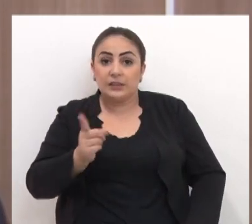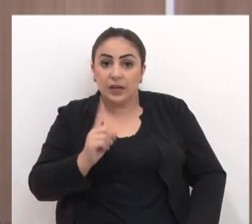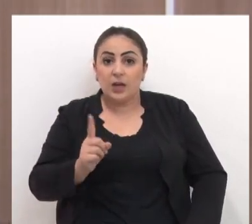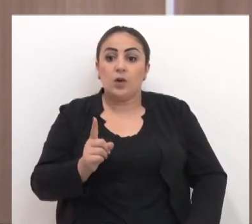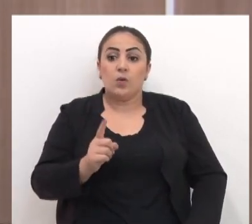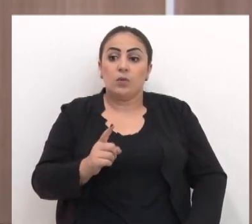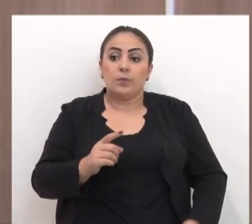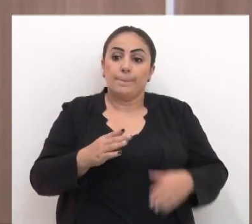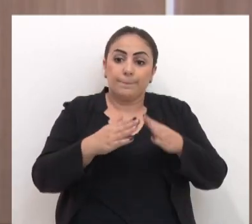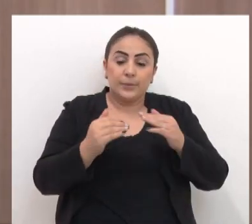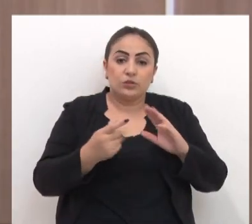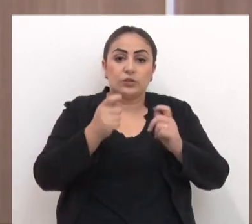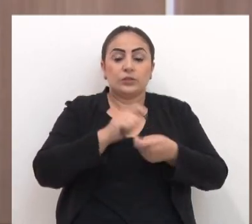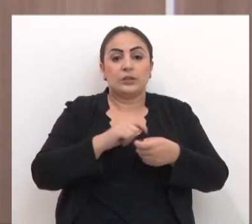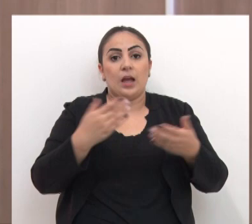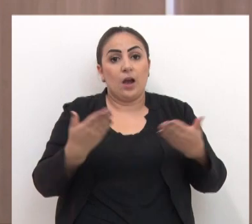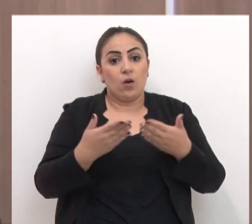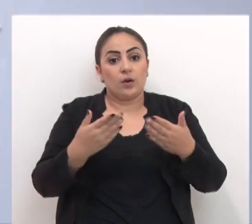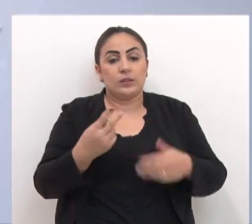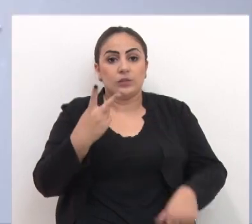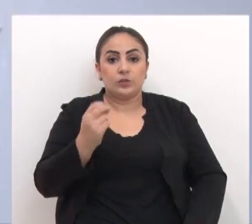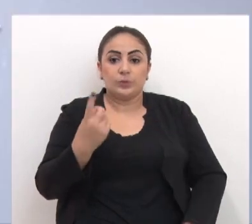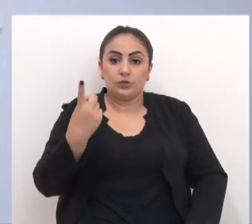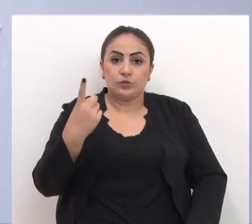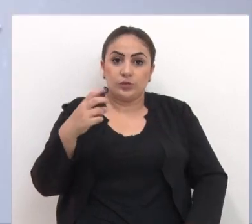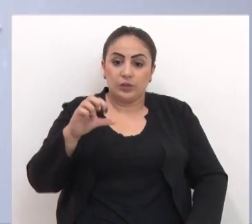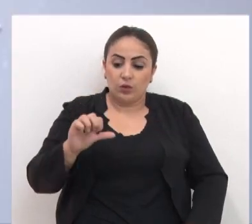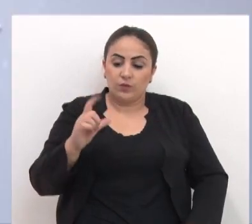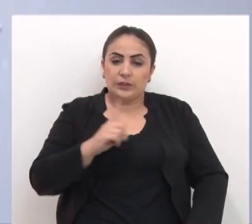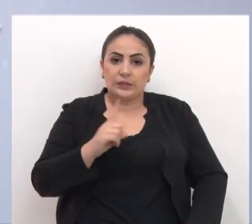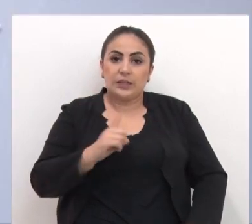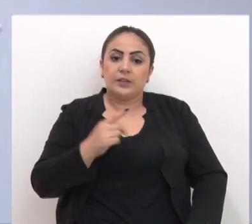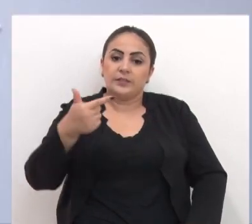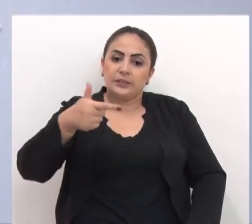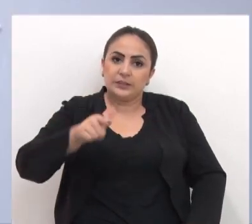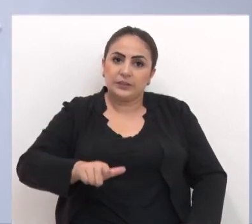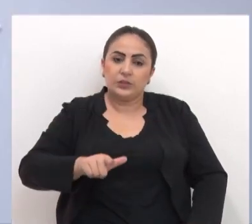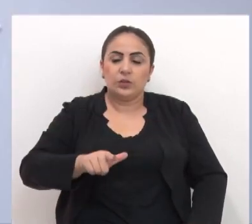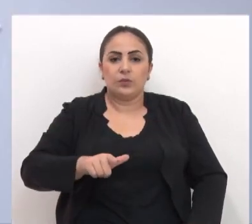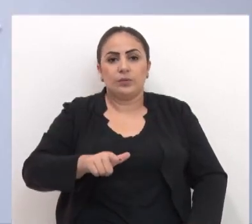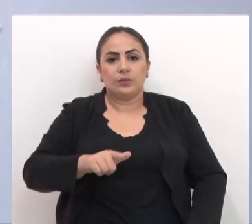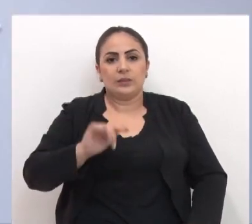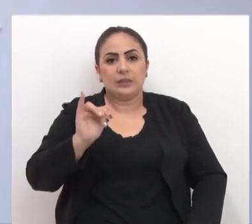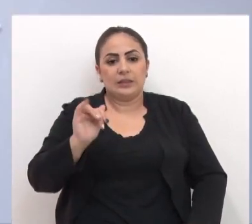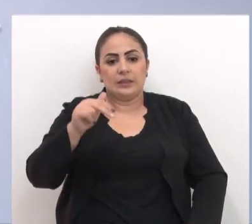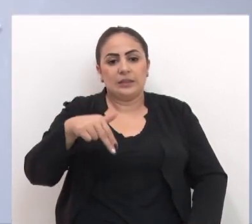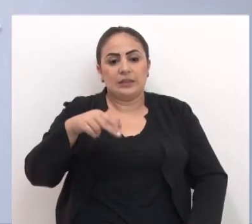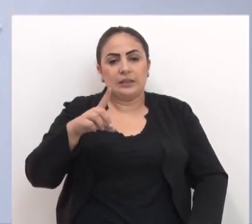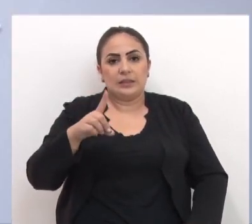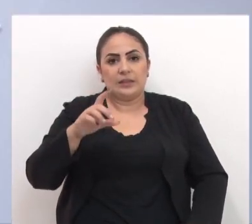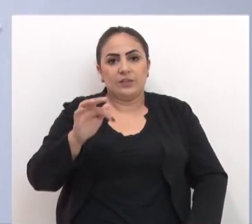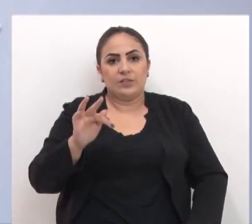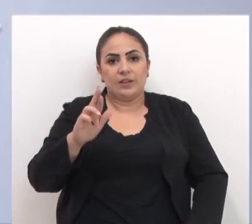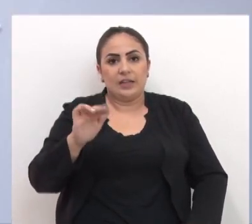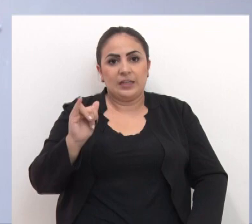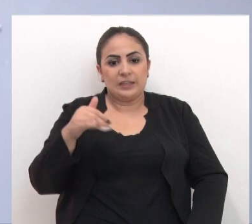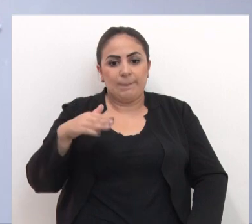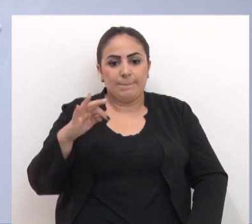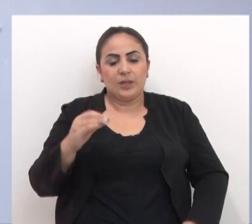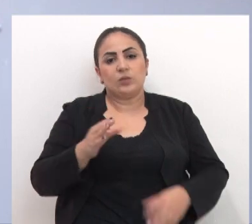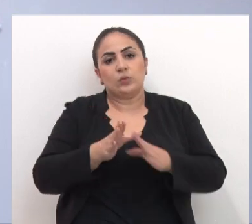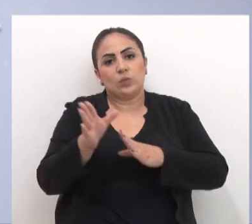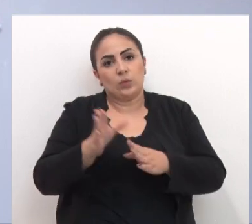quer ou ele deveria dizer que não de uma vez ou não pedir adequações Agora em 2019 que ele teve de novo o indeferimento